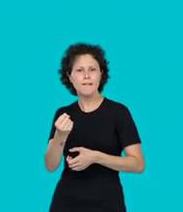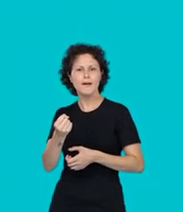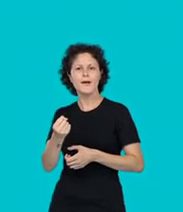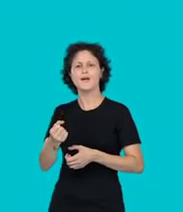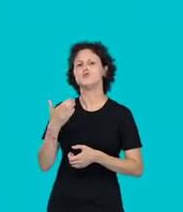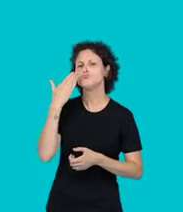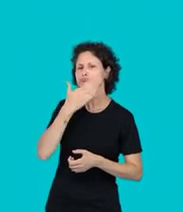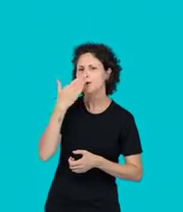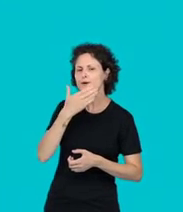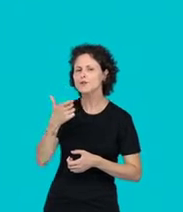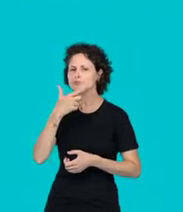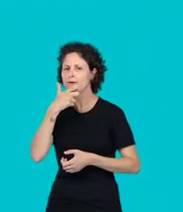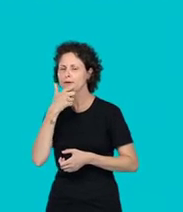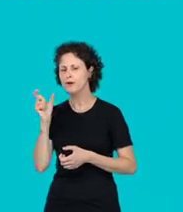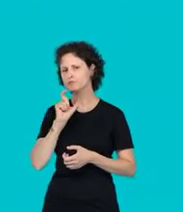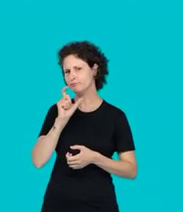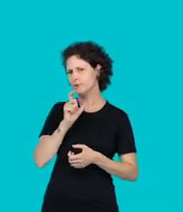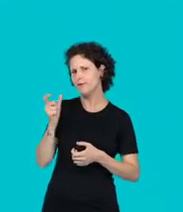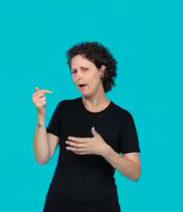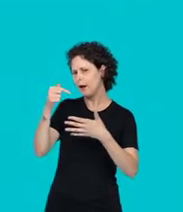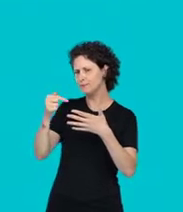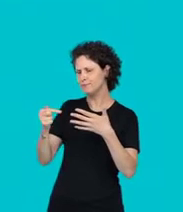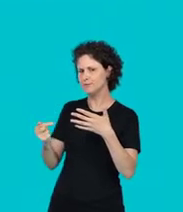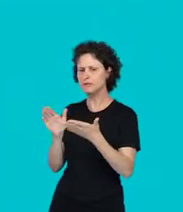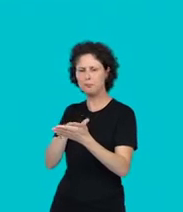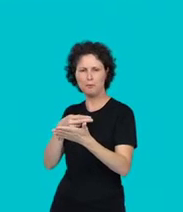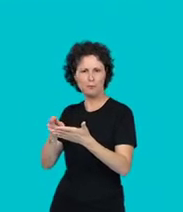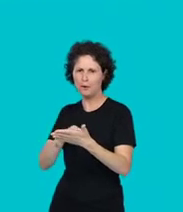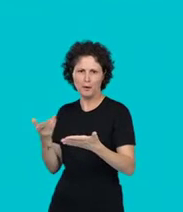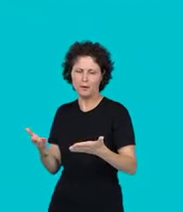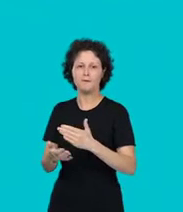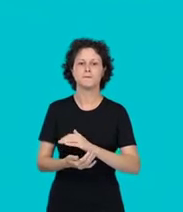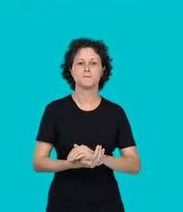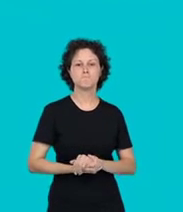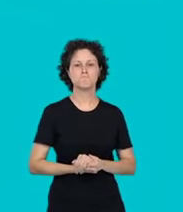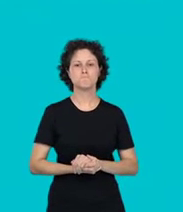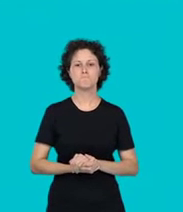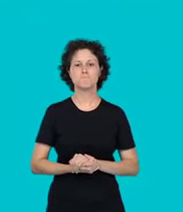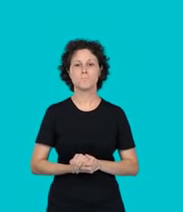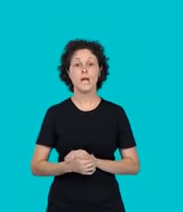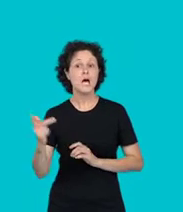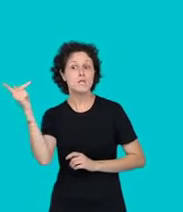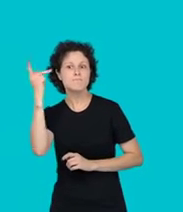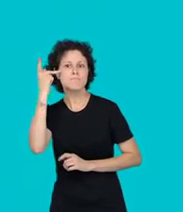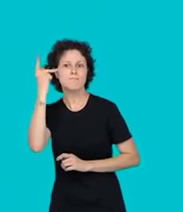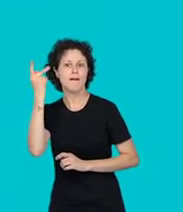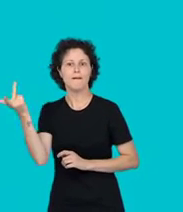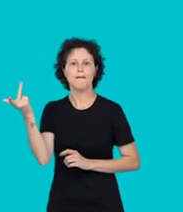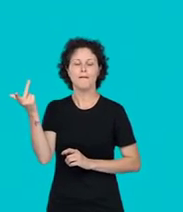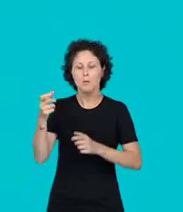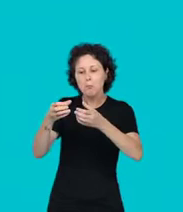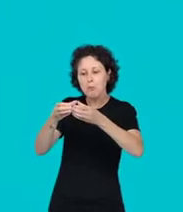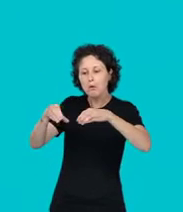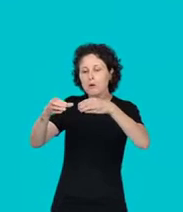vaca, que vai para as indústrias produzirem leite e derivados, como manteiga, doces, queijos e iogurte. Já